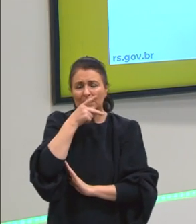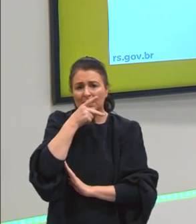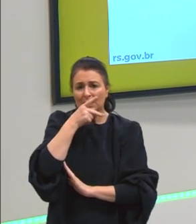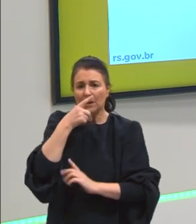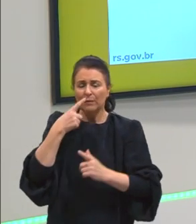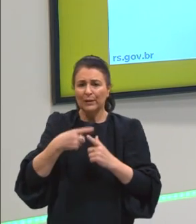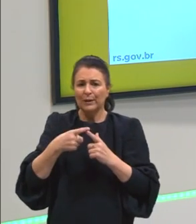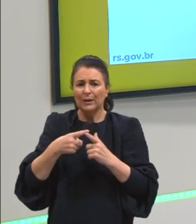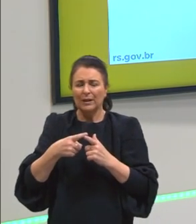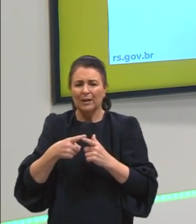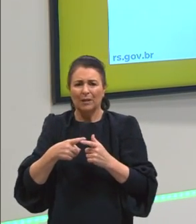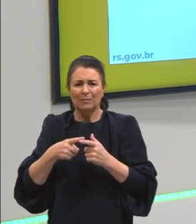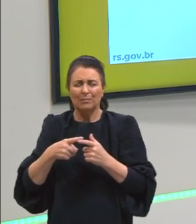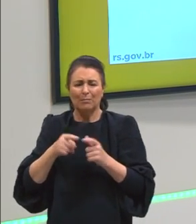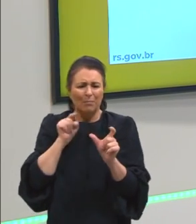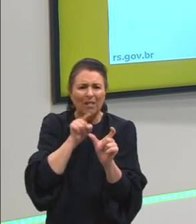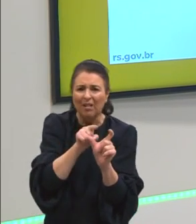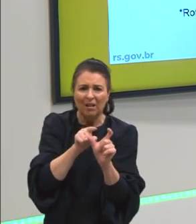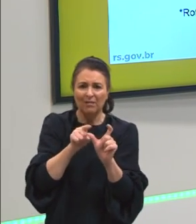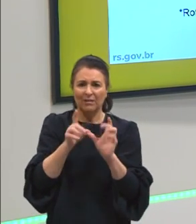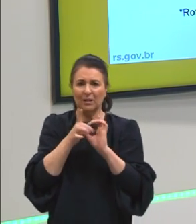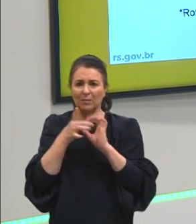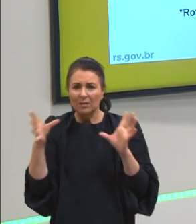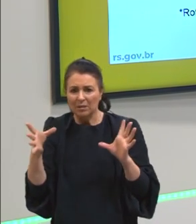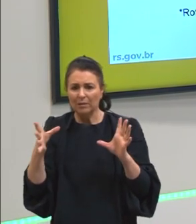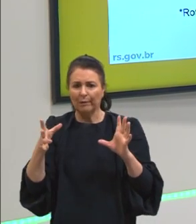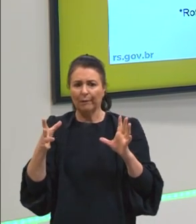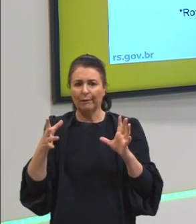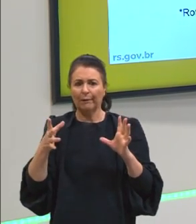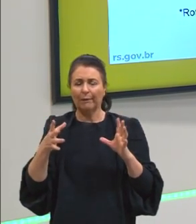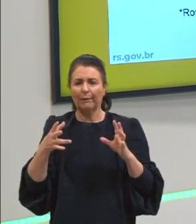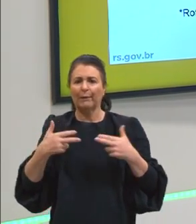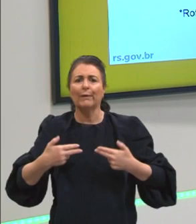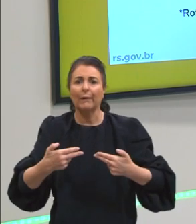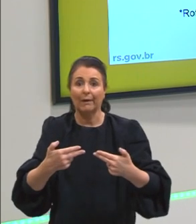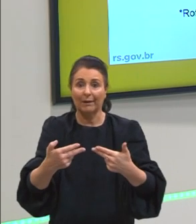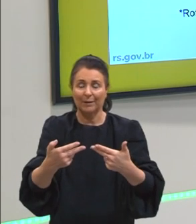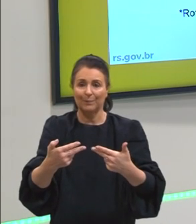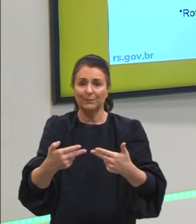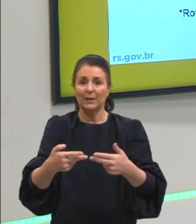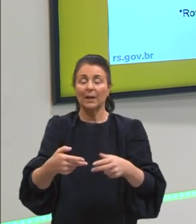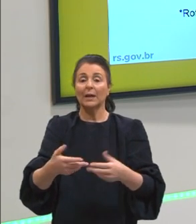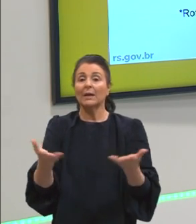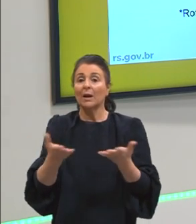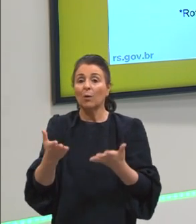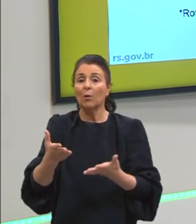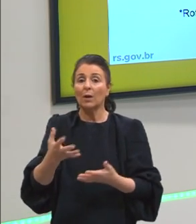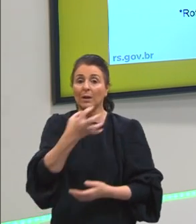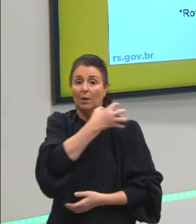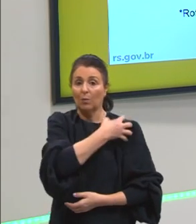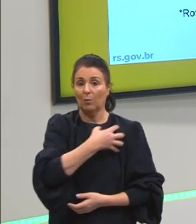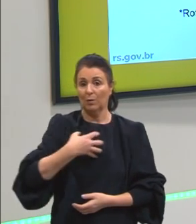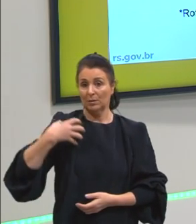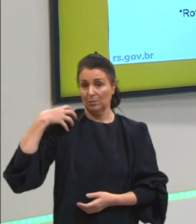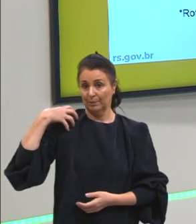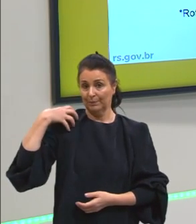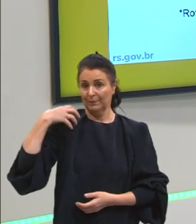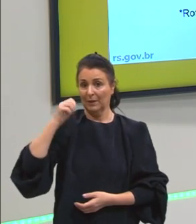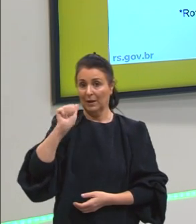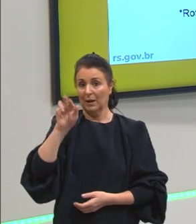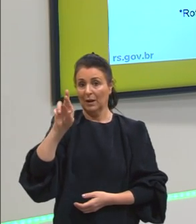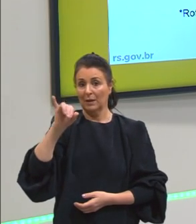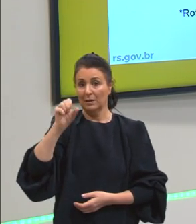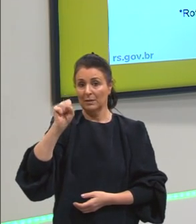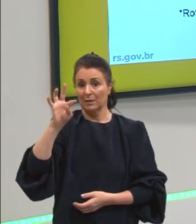através da palavra democracia, ocorreram essas guerras, e aí nós temos por fim o Aristóteles, o que Aristóteles pensa,